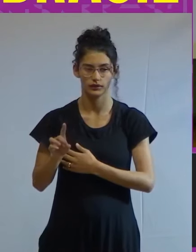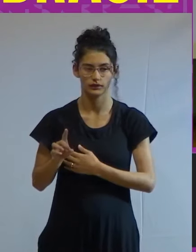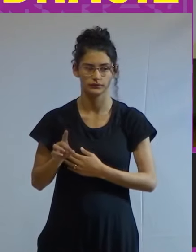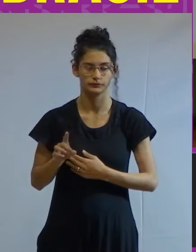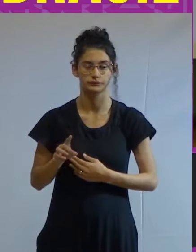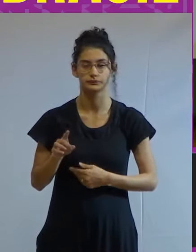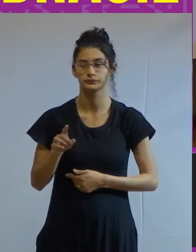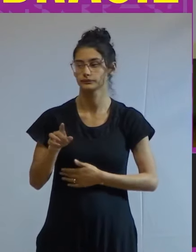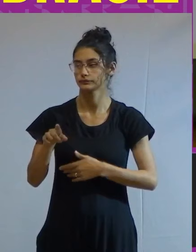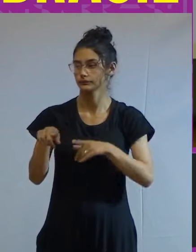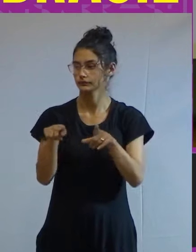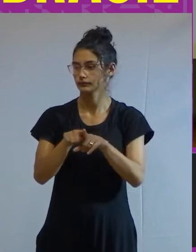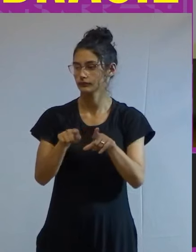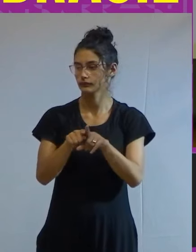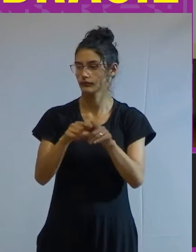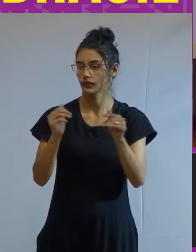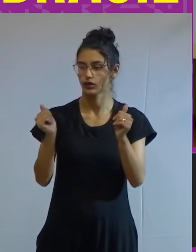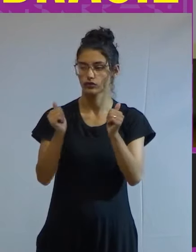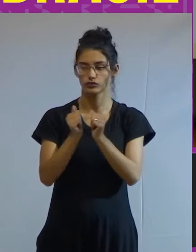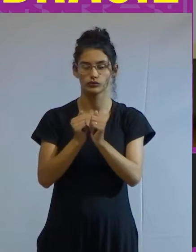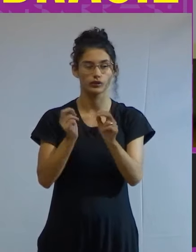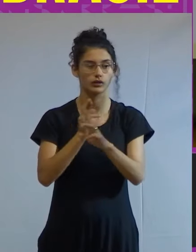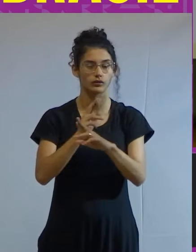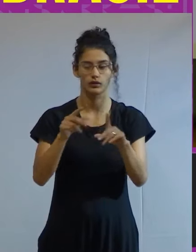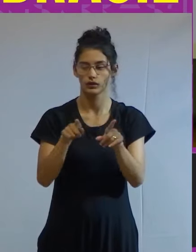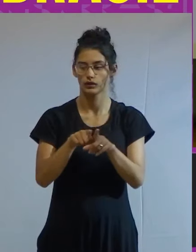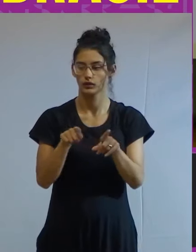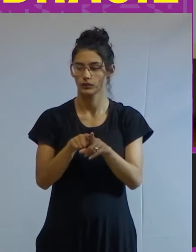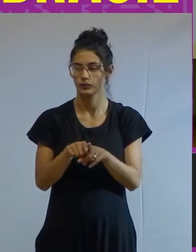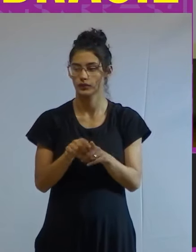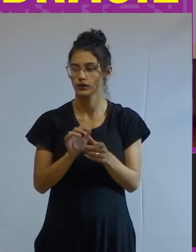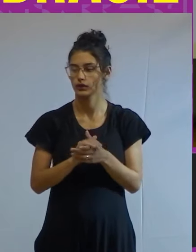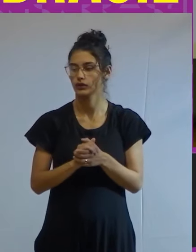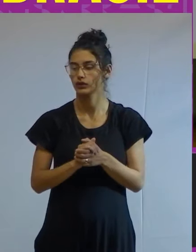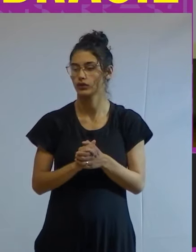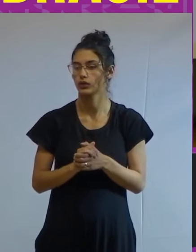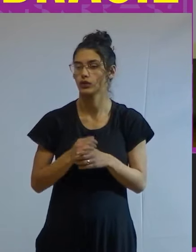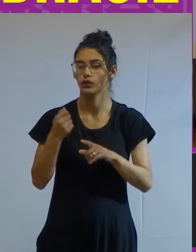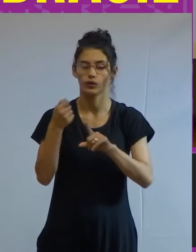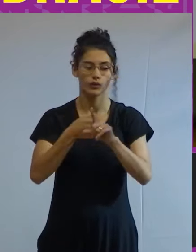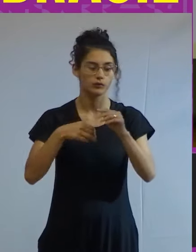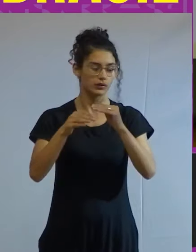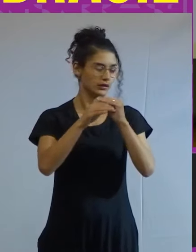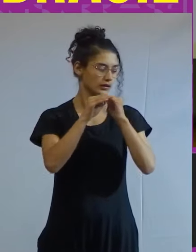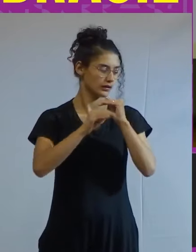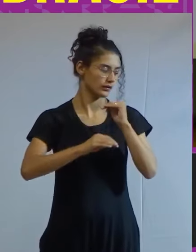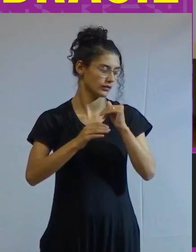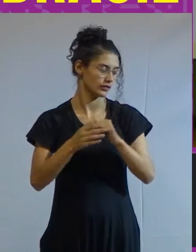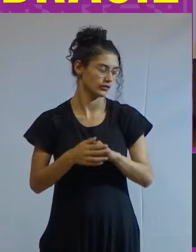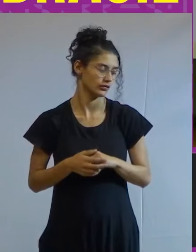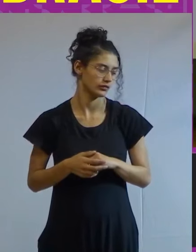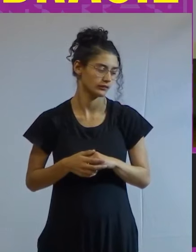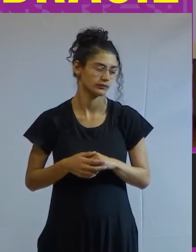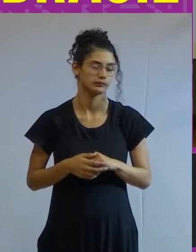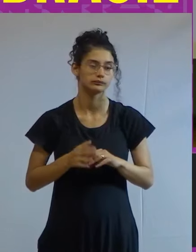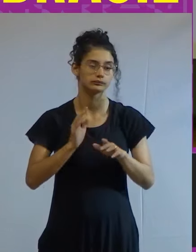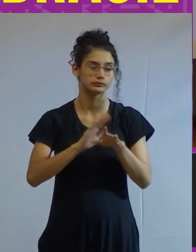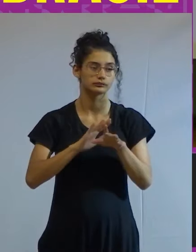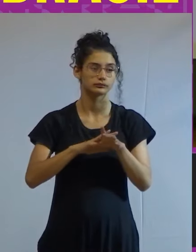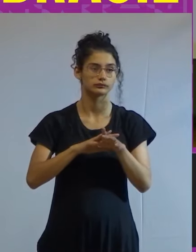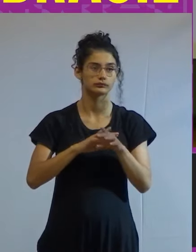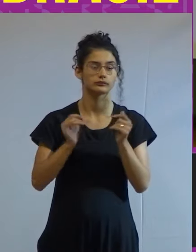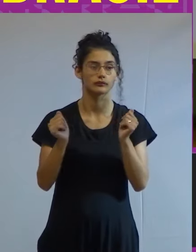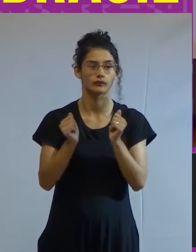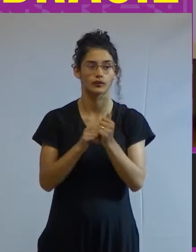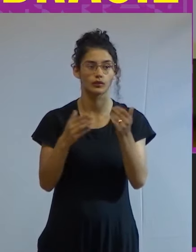pacto a isso envolve justamente o combate às desigualdades foi lançado o pacto